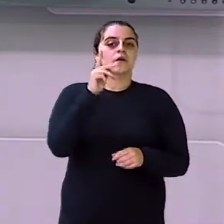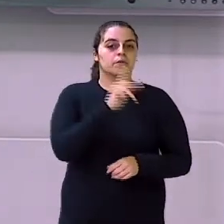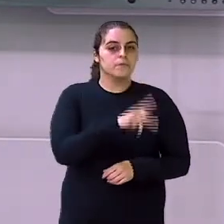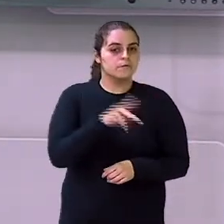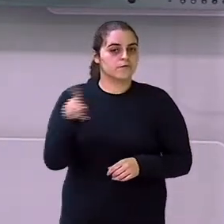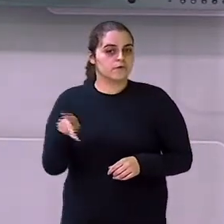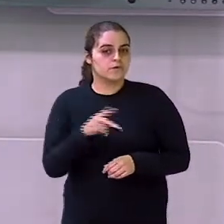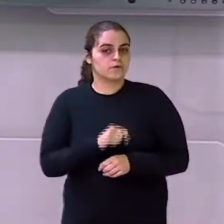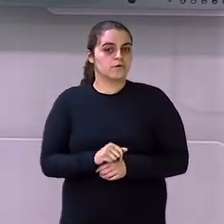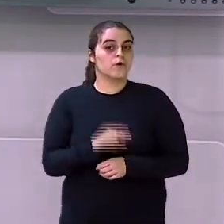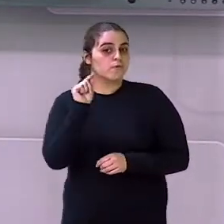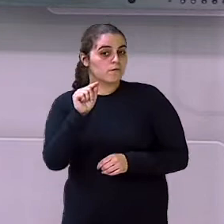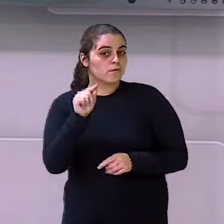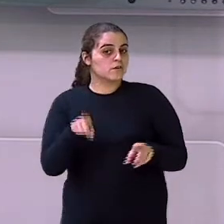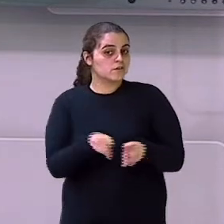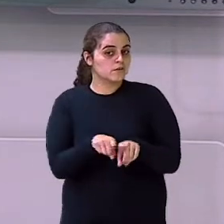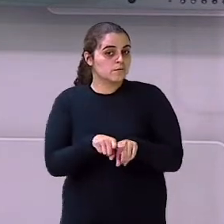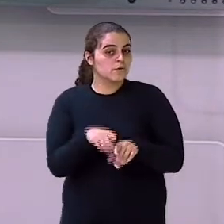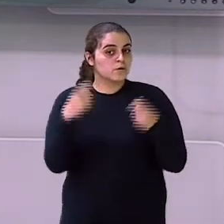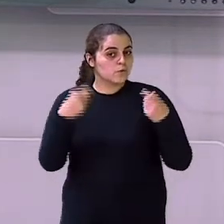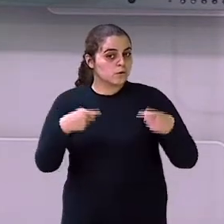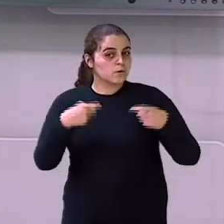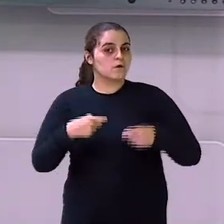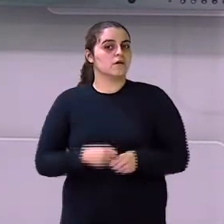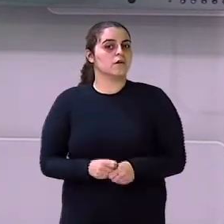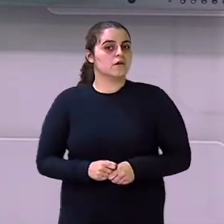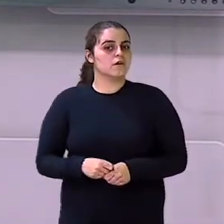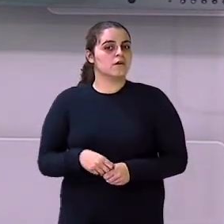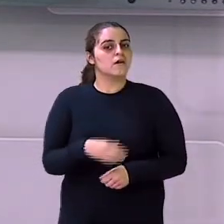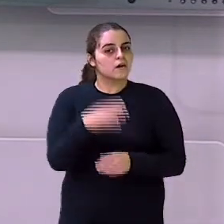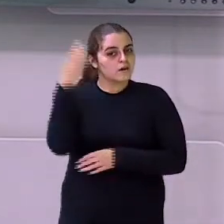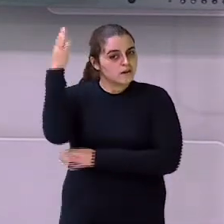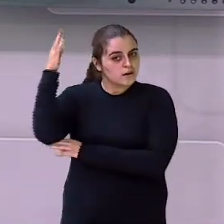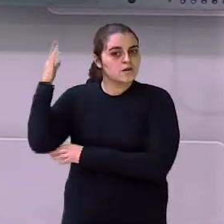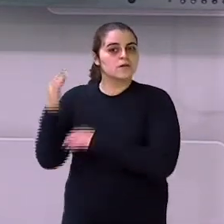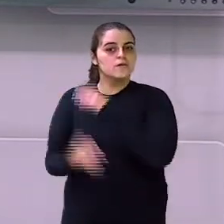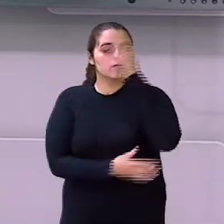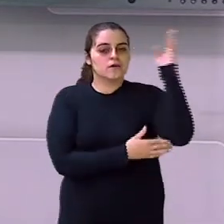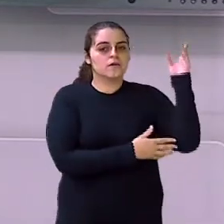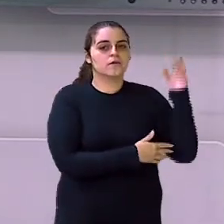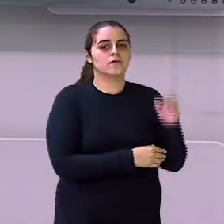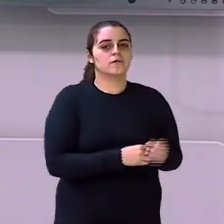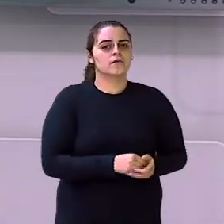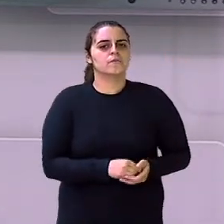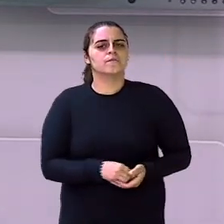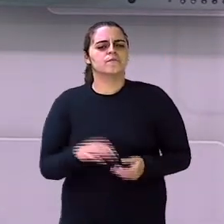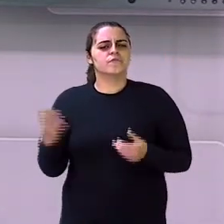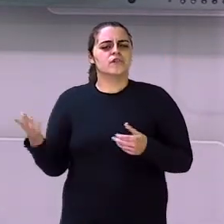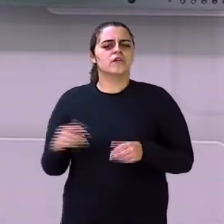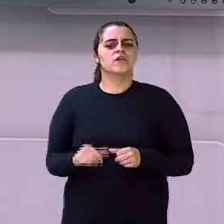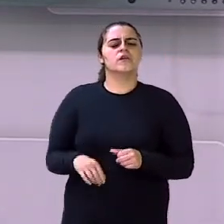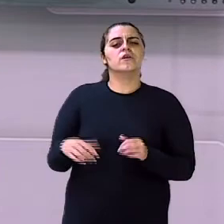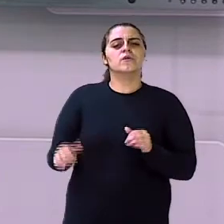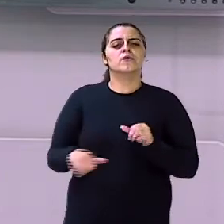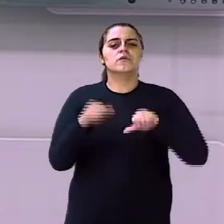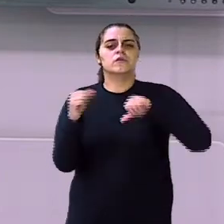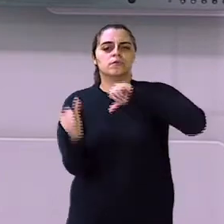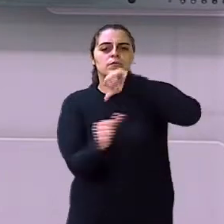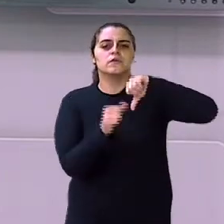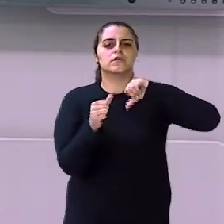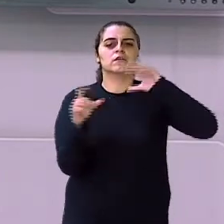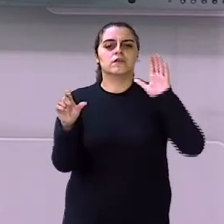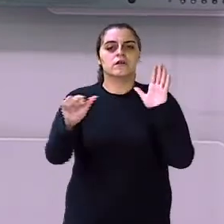faz parte do meio ambiente. Nós também somos parte desse meio ambiente. E os impactos positivos e